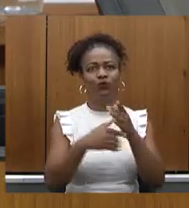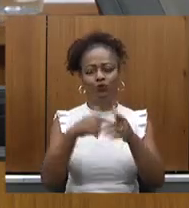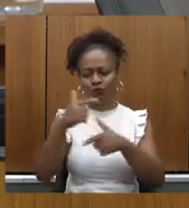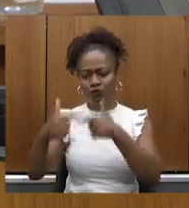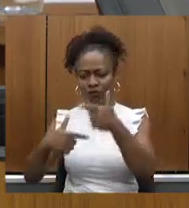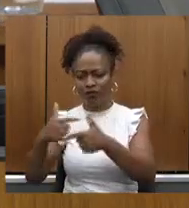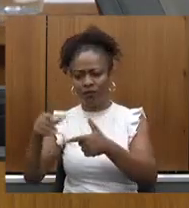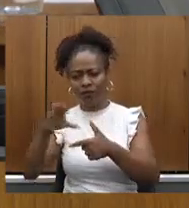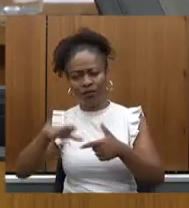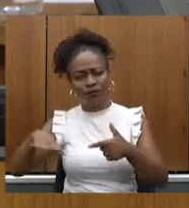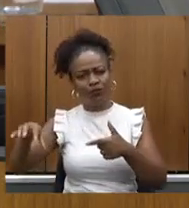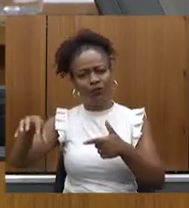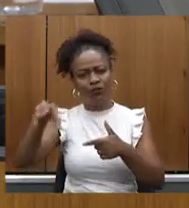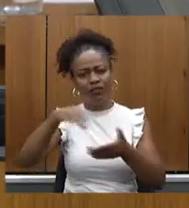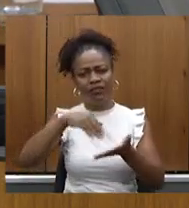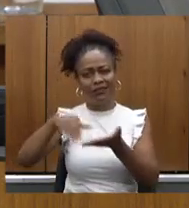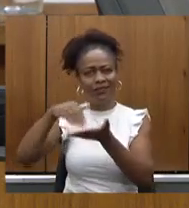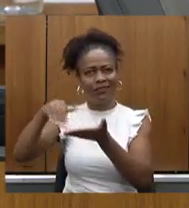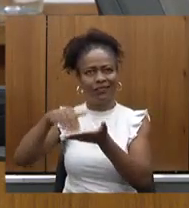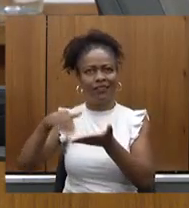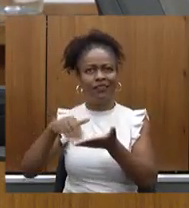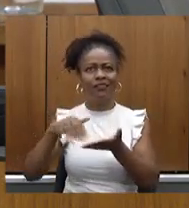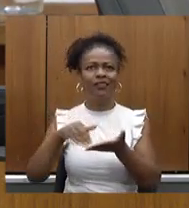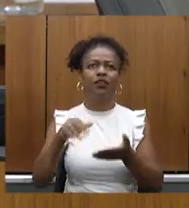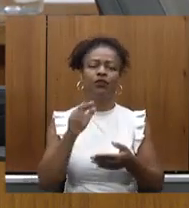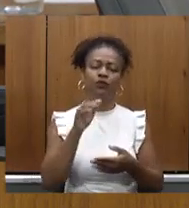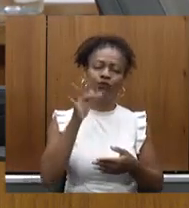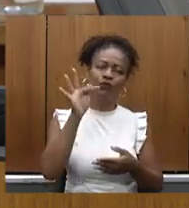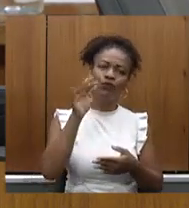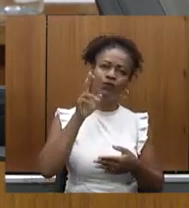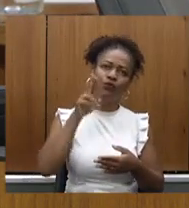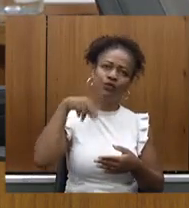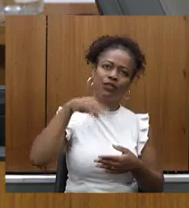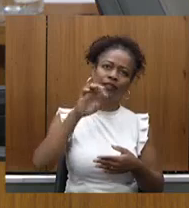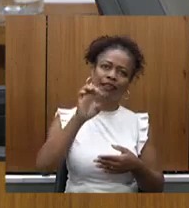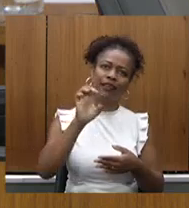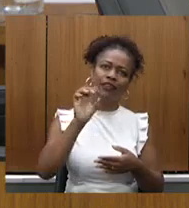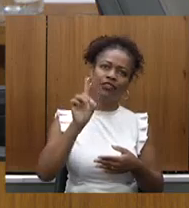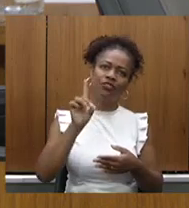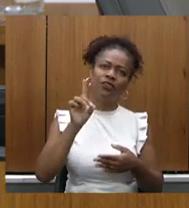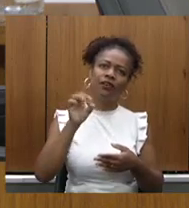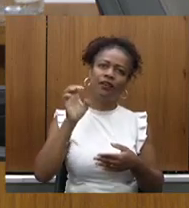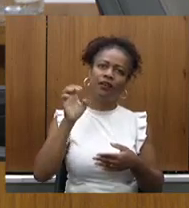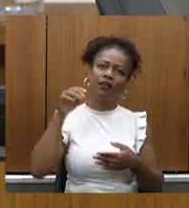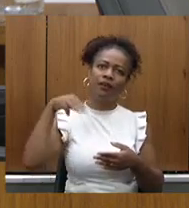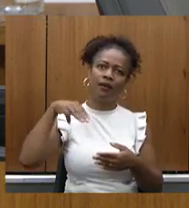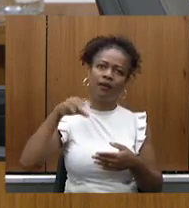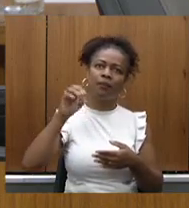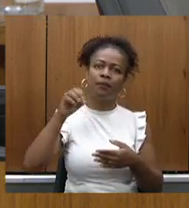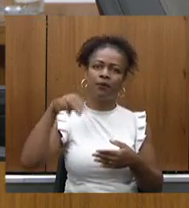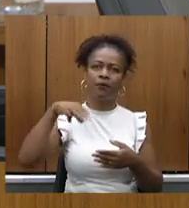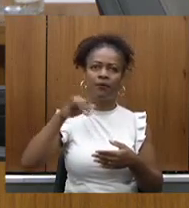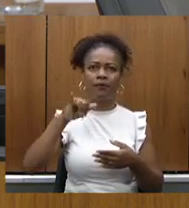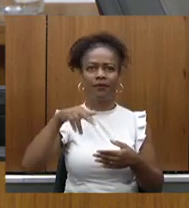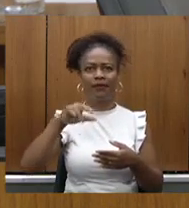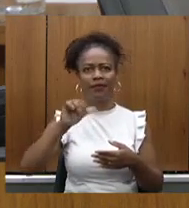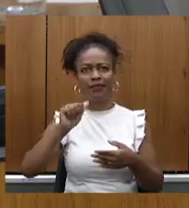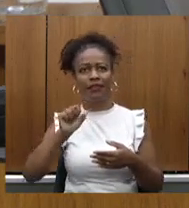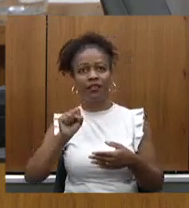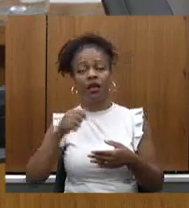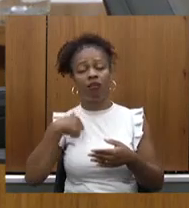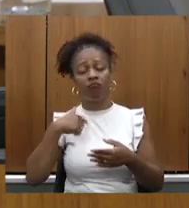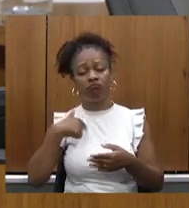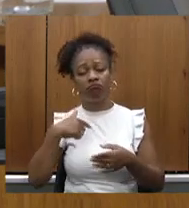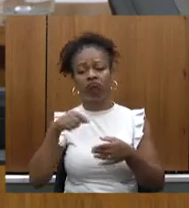Saúde, as vinculadas também, FUNED, FEMIG, EMOMINAS e Escola de Saúde Pública, dizer que eu sinto um privilégio,